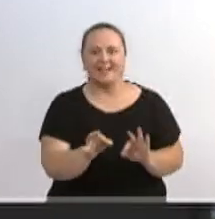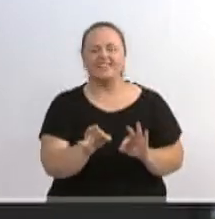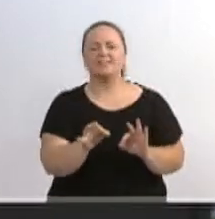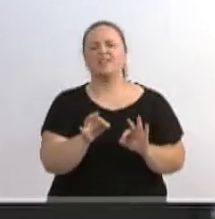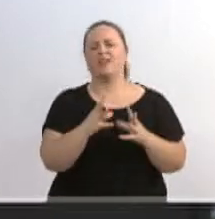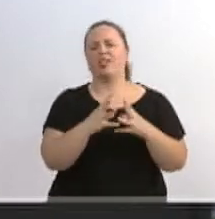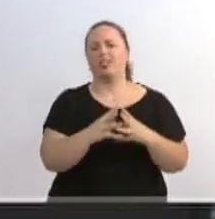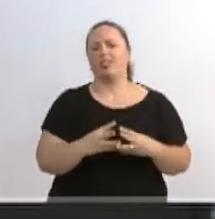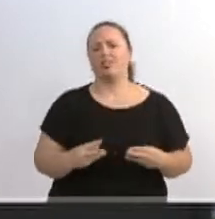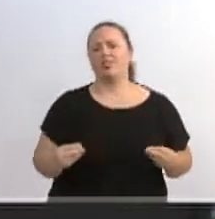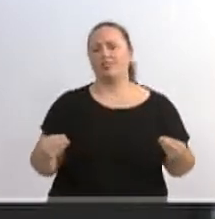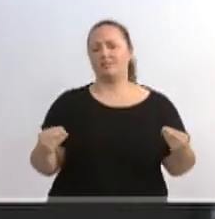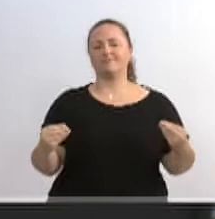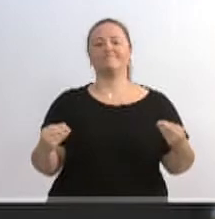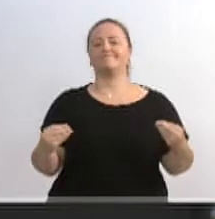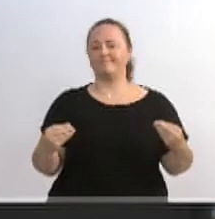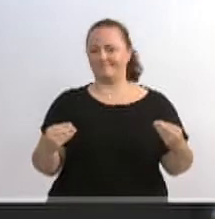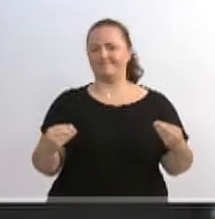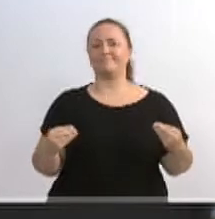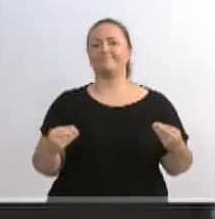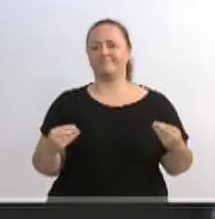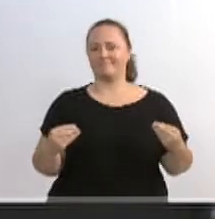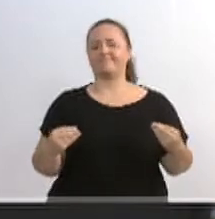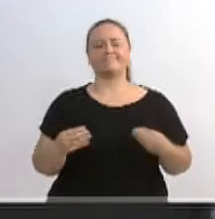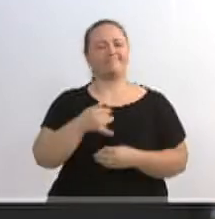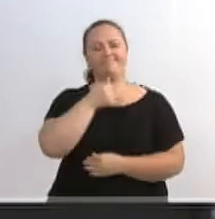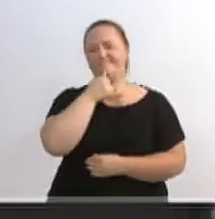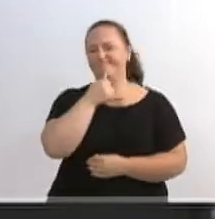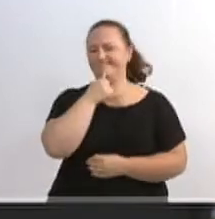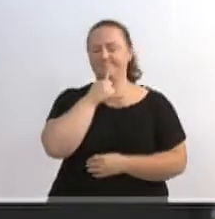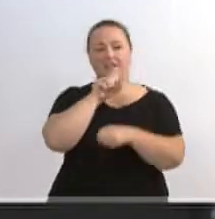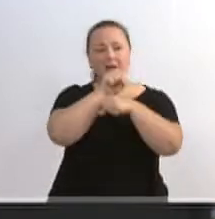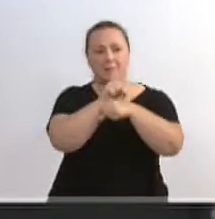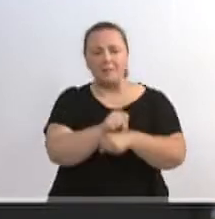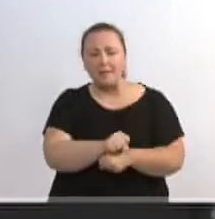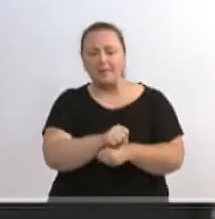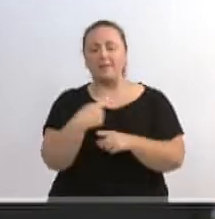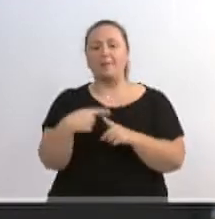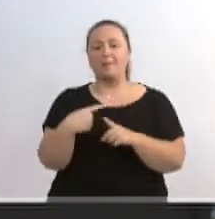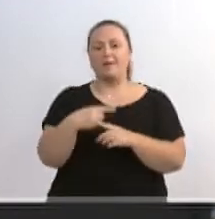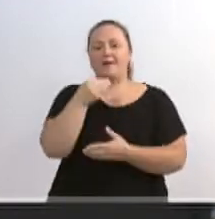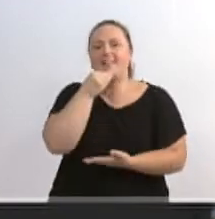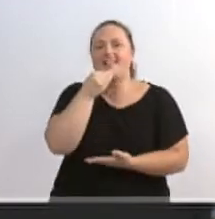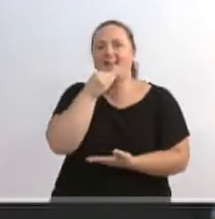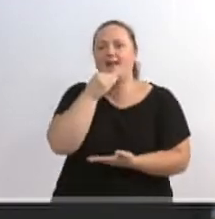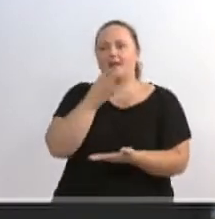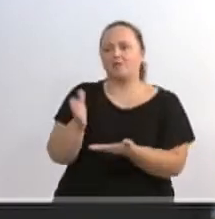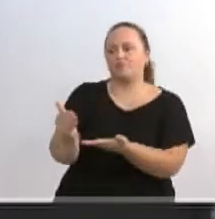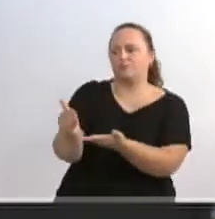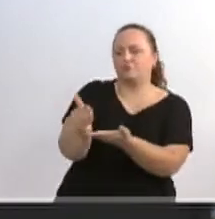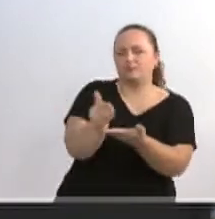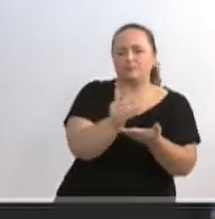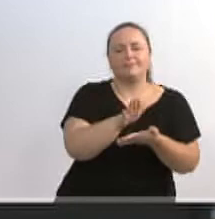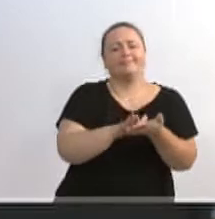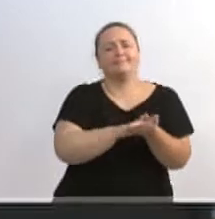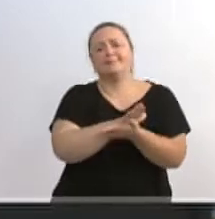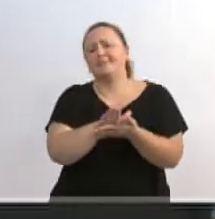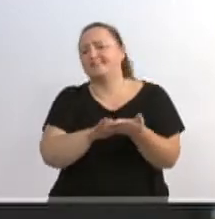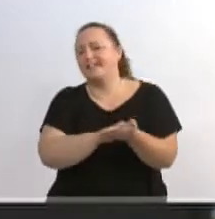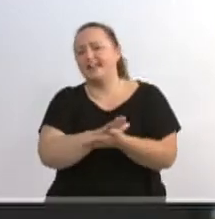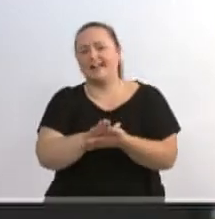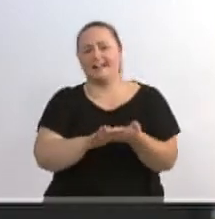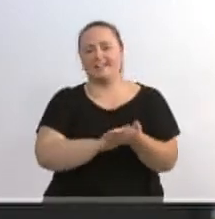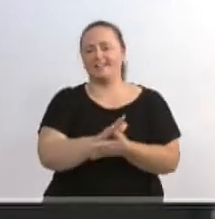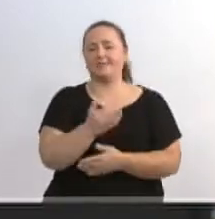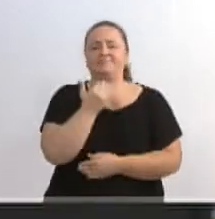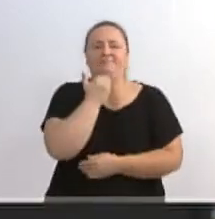acaba num momento e depois, infelizmente, parou isso nas escolas, porque, obviamente, não se coletava mais e, para a escola, não adiantava ficar lá com